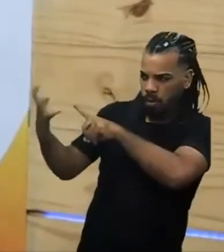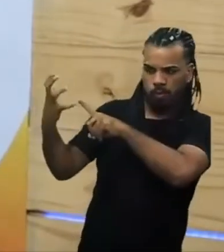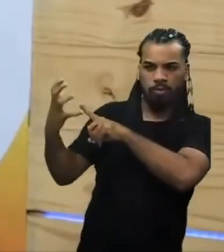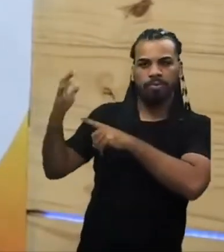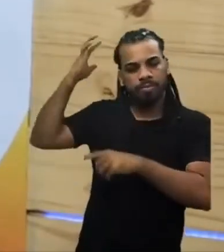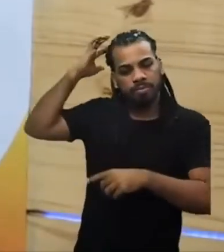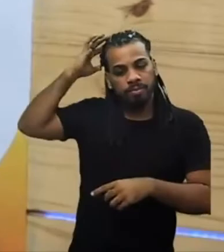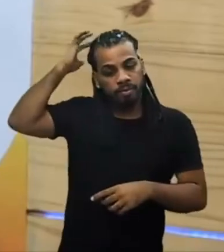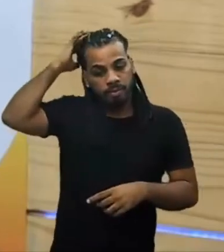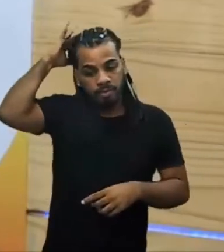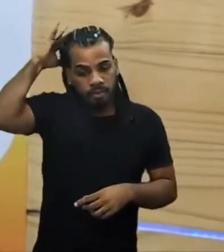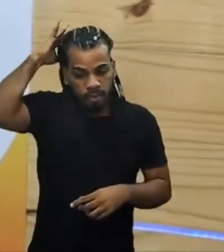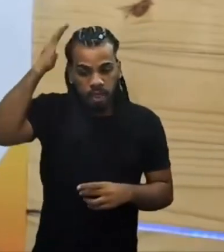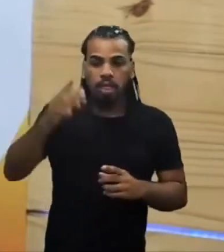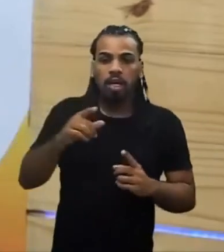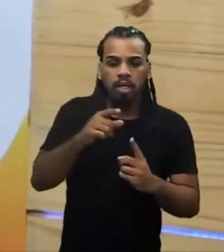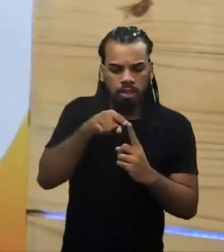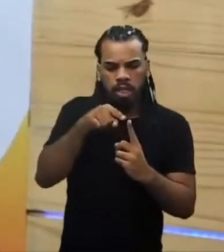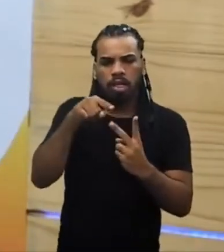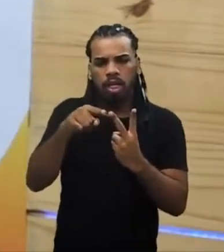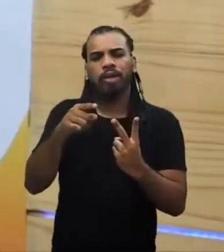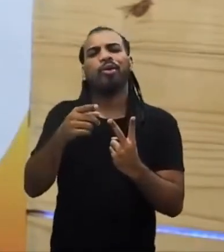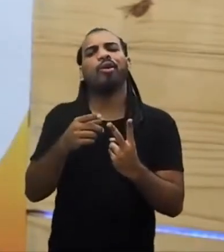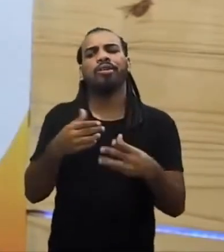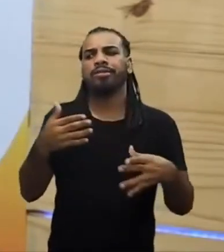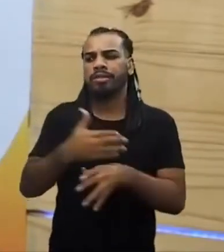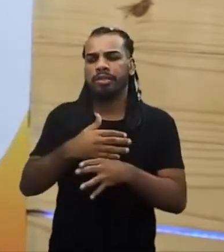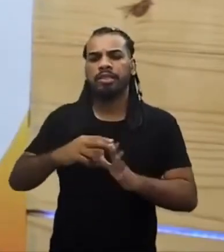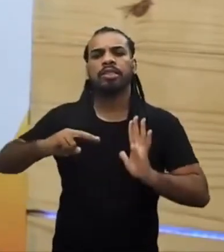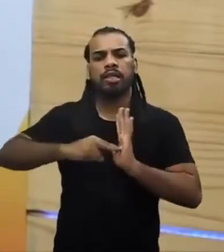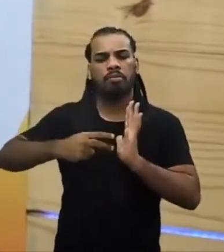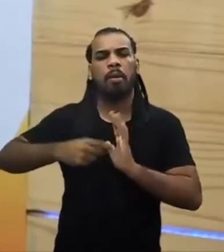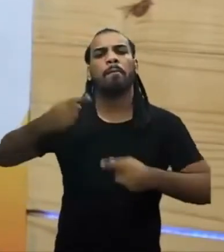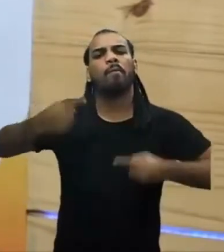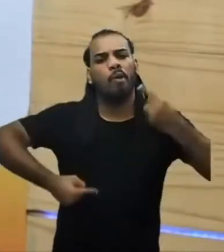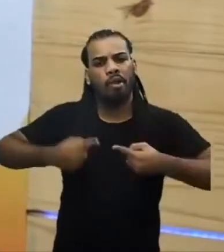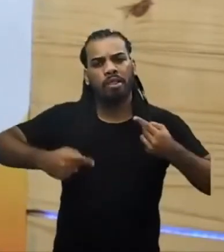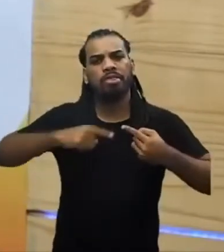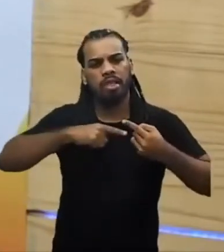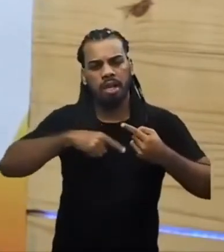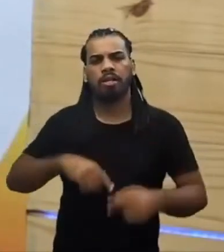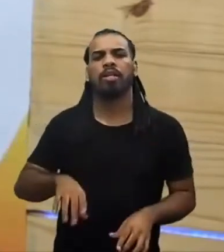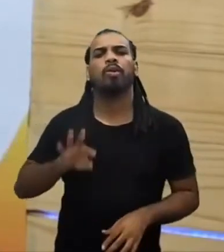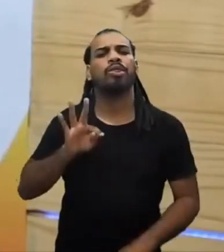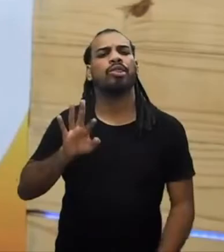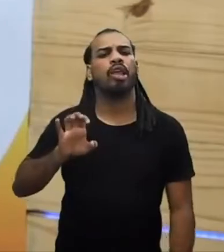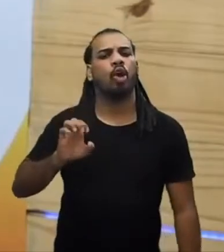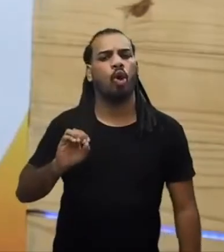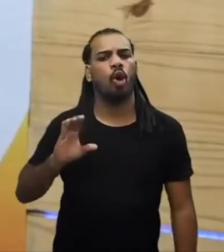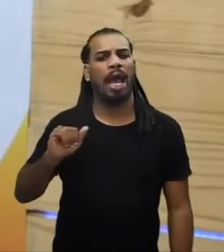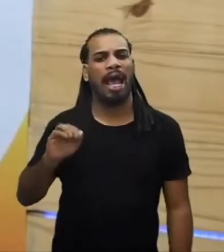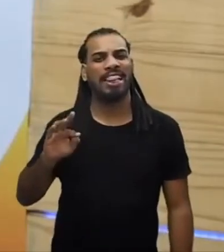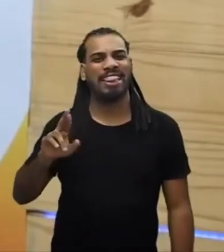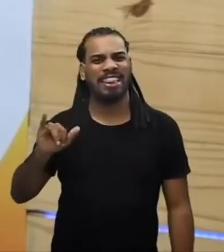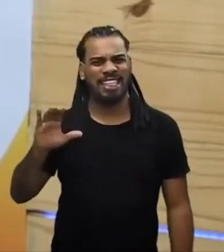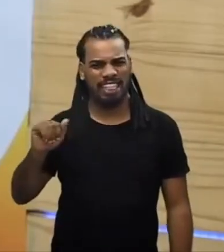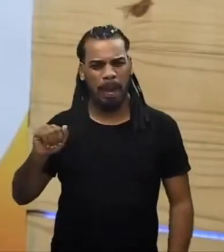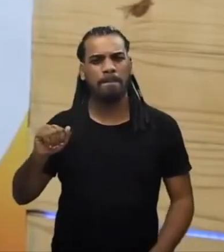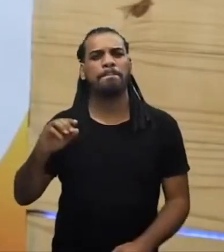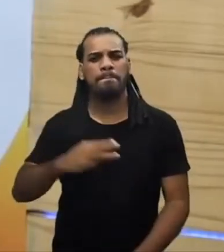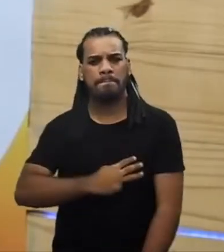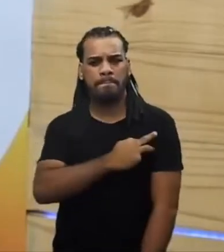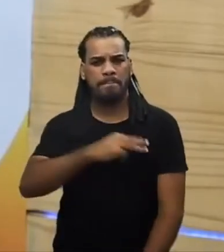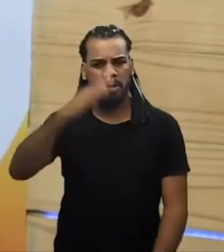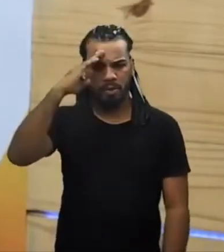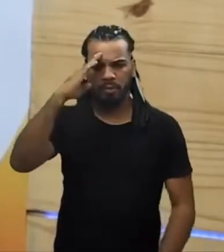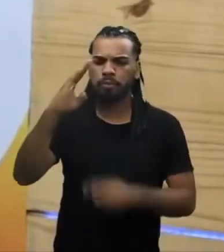elementos, a gente costuma dizer que a civilização tem uma base política teocrática militarista. A